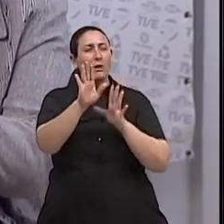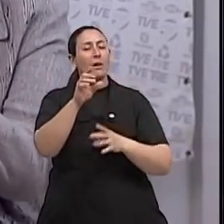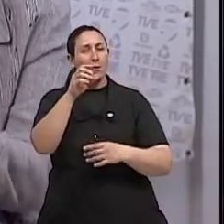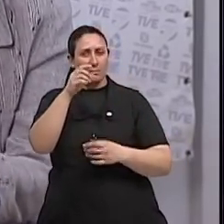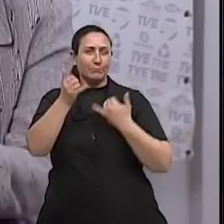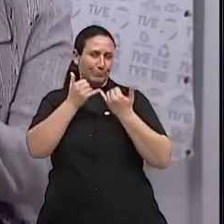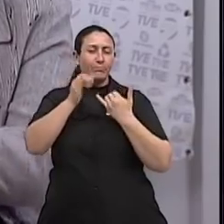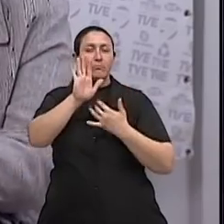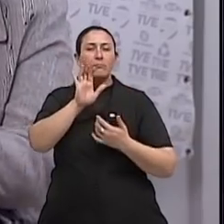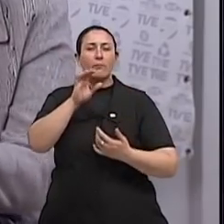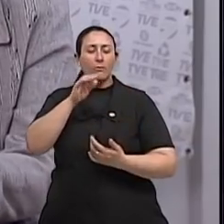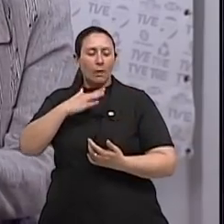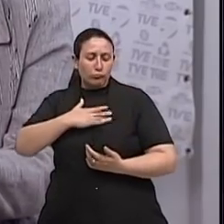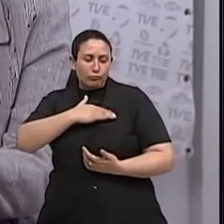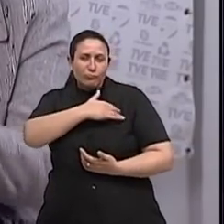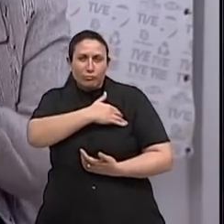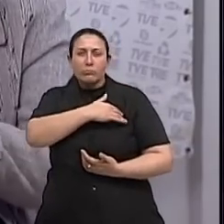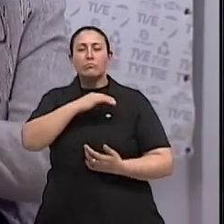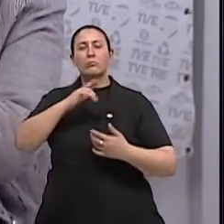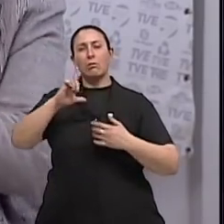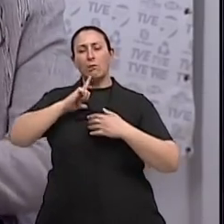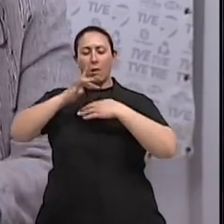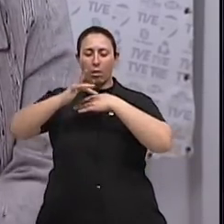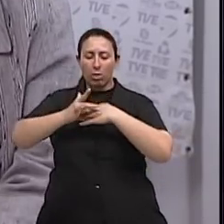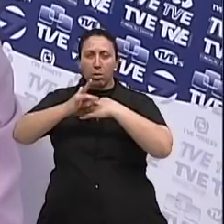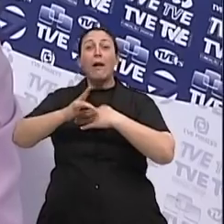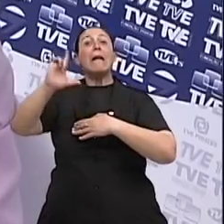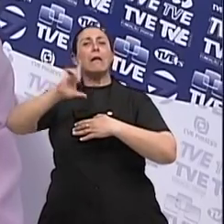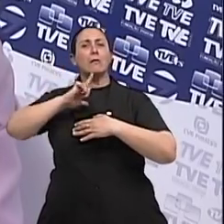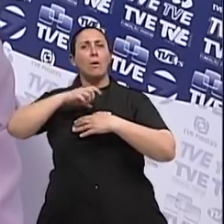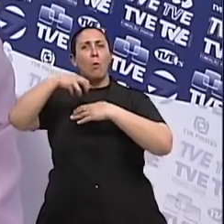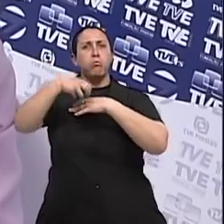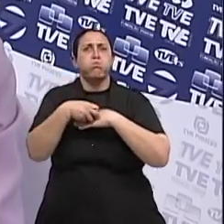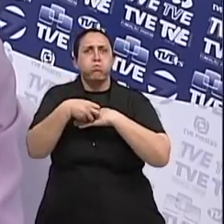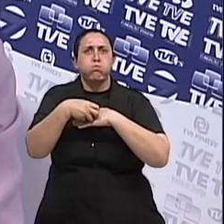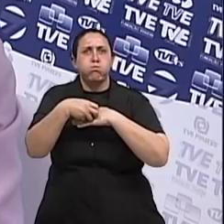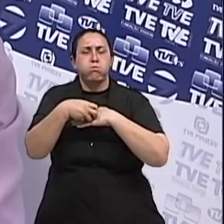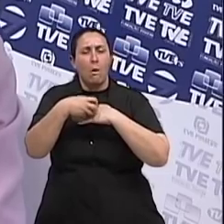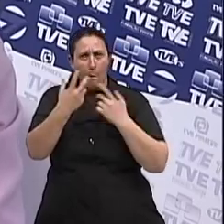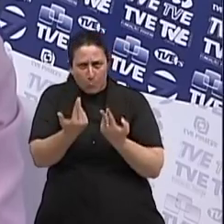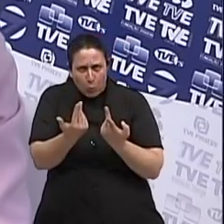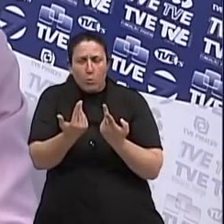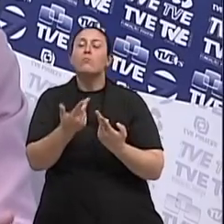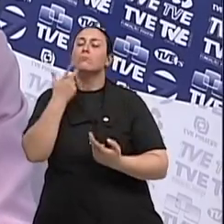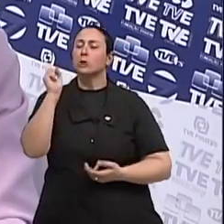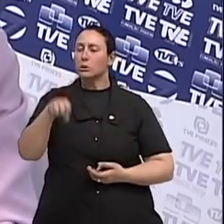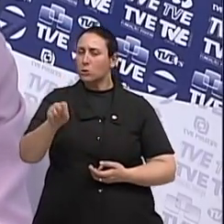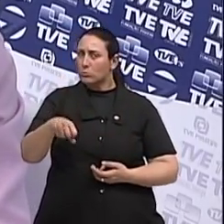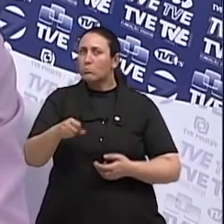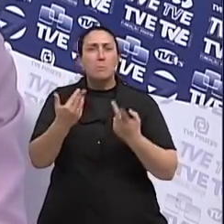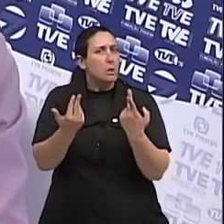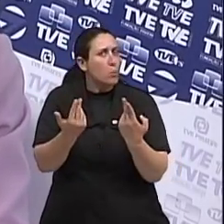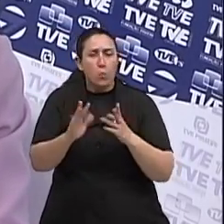Caroço e nódulo é a mesma coisa, doutora? Já me perguntaram na rua isso. É a coisa, sim. E um caroço